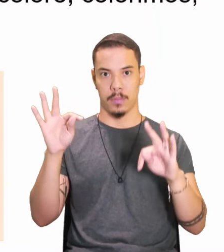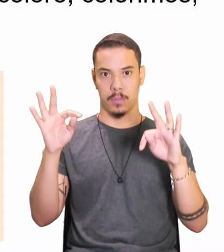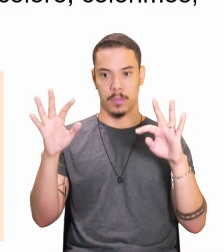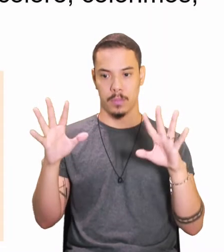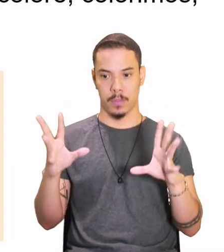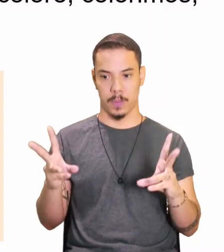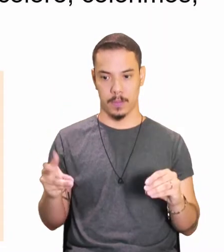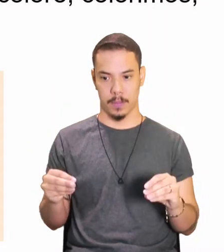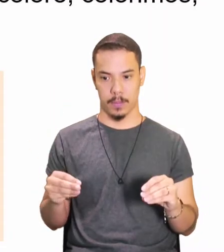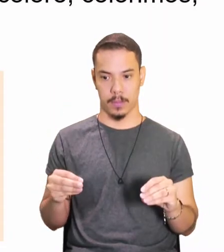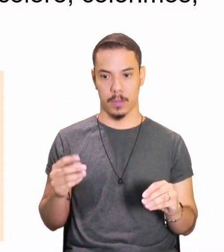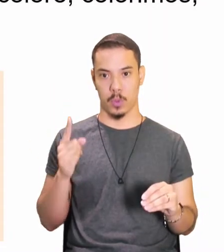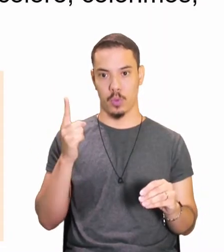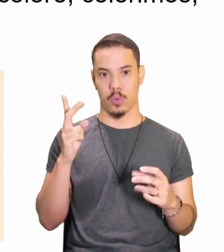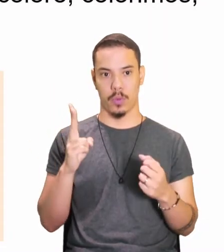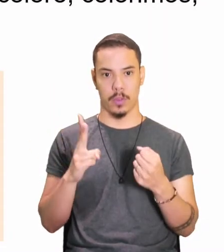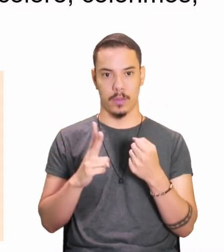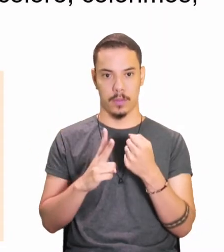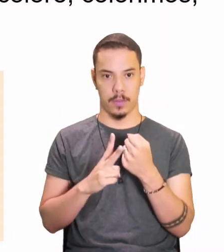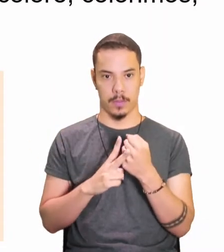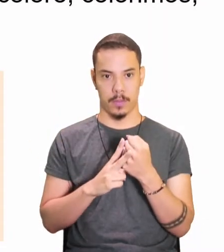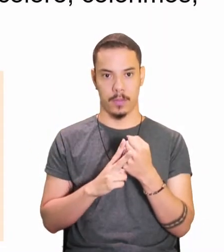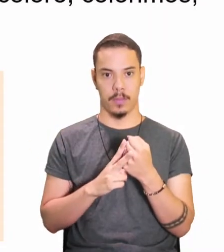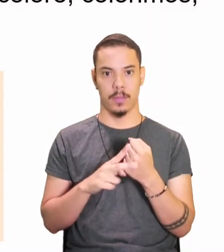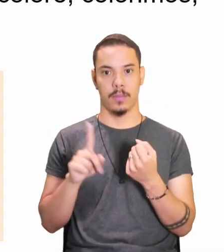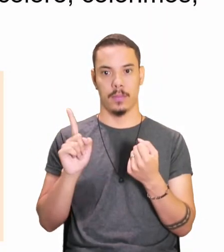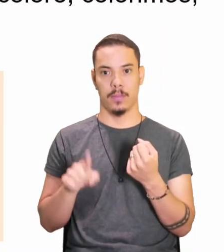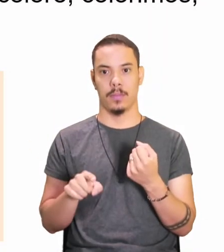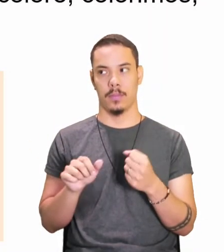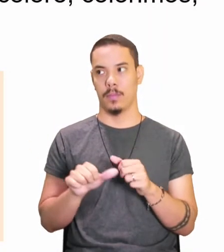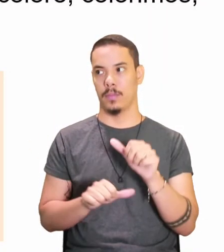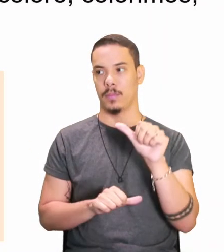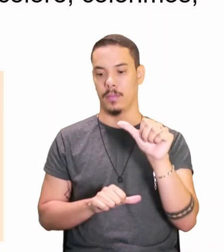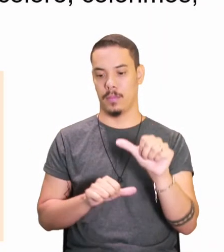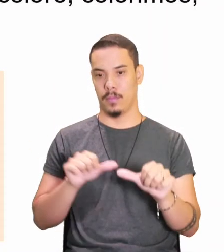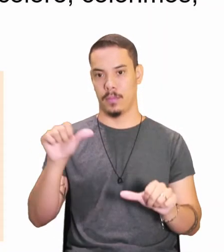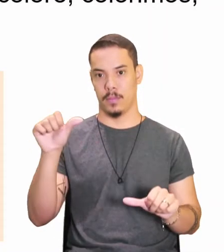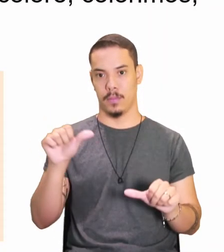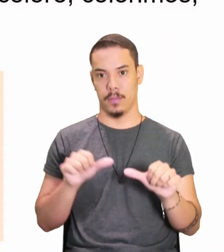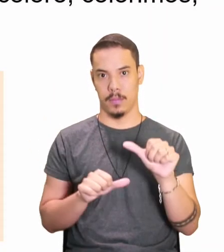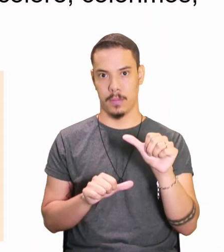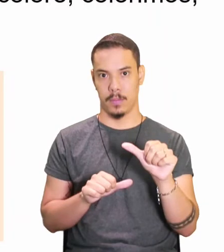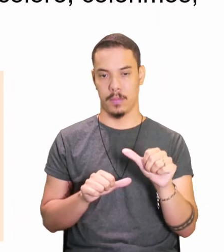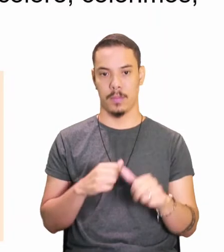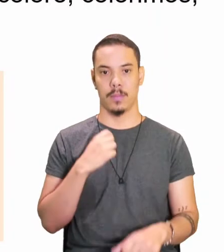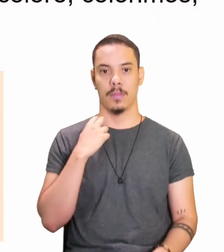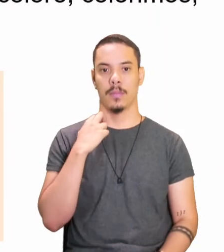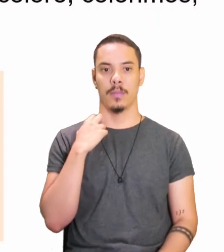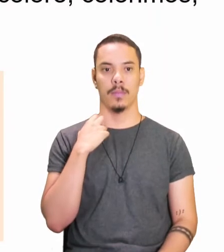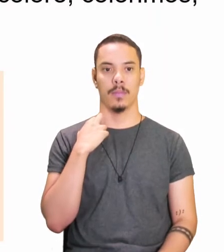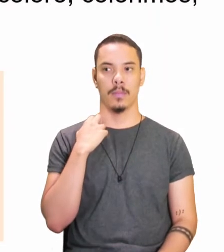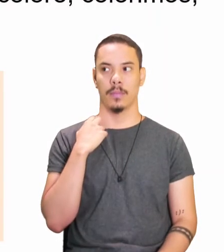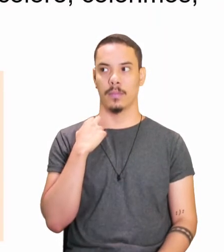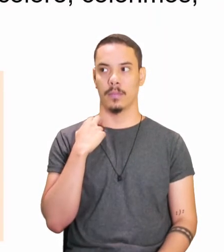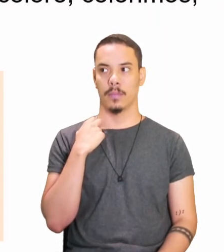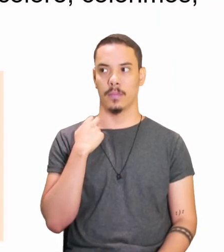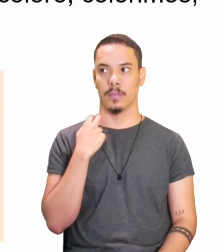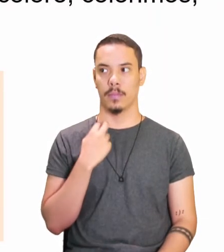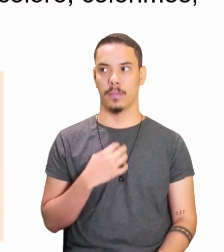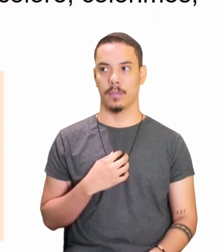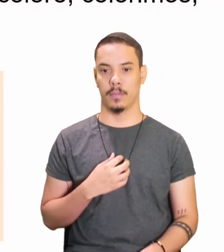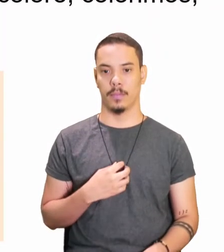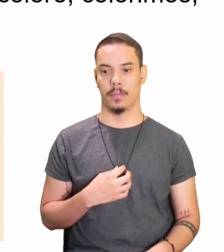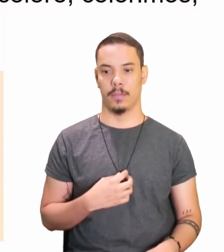se um verbo, for irregular, preste atenção, vou mudar até a caneta, pra